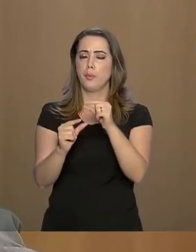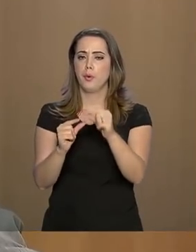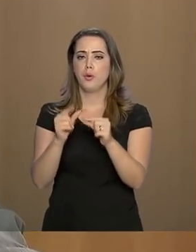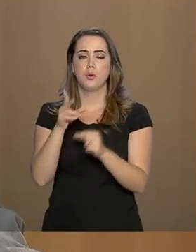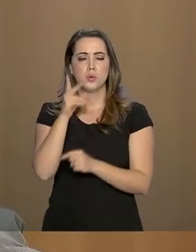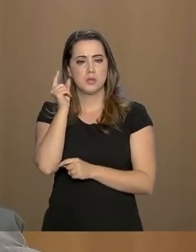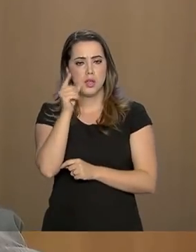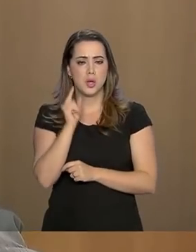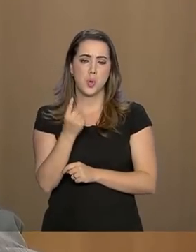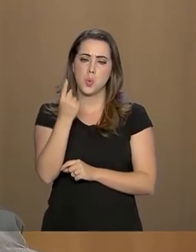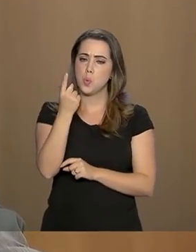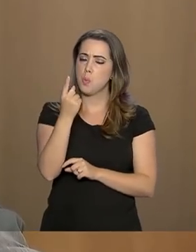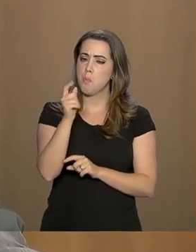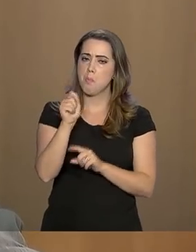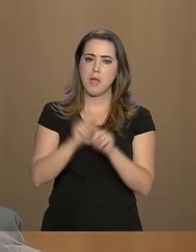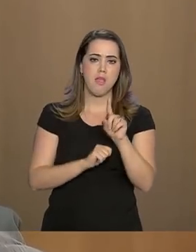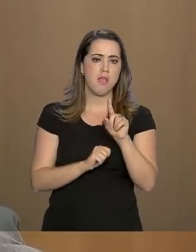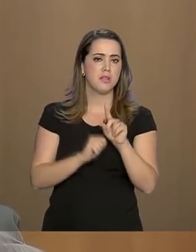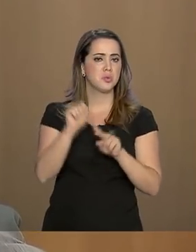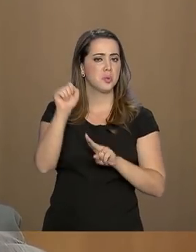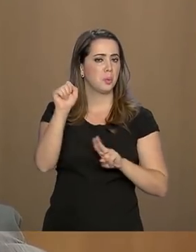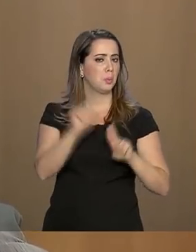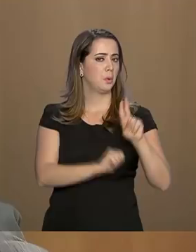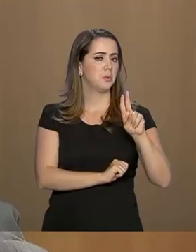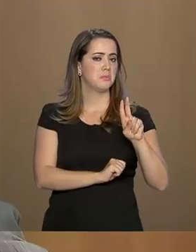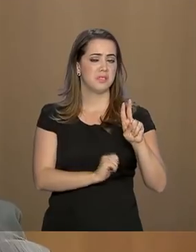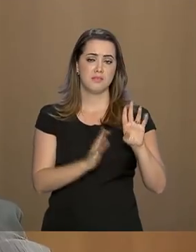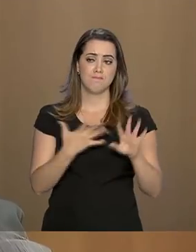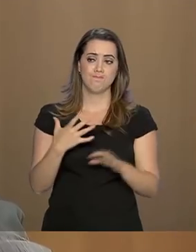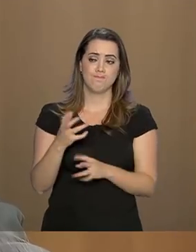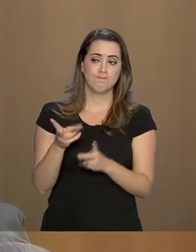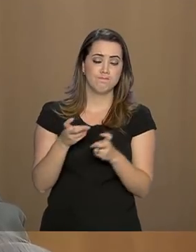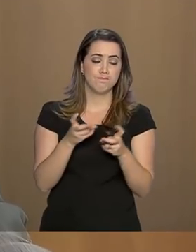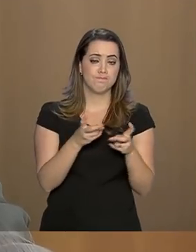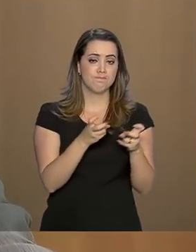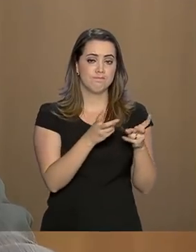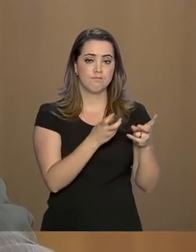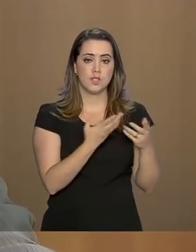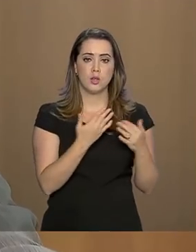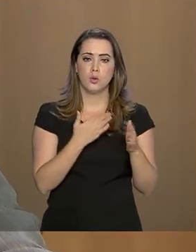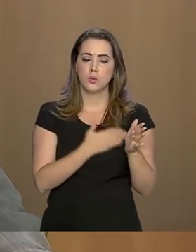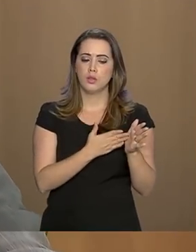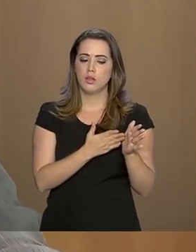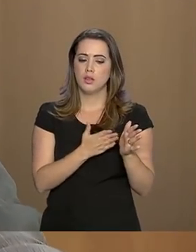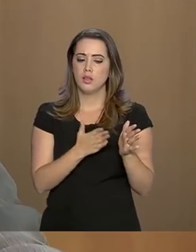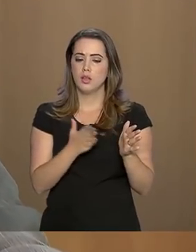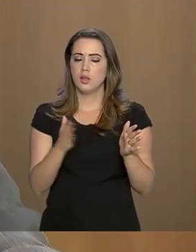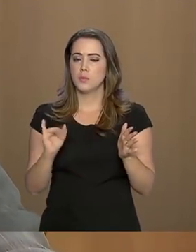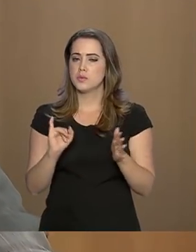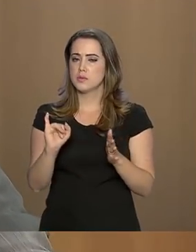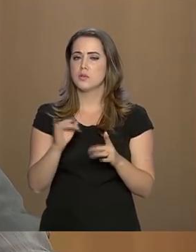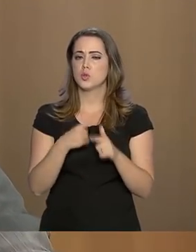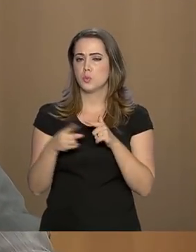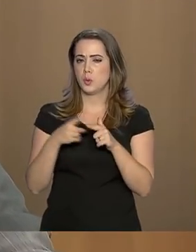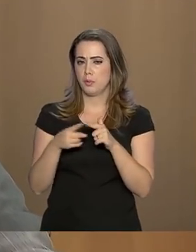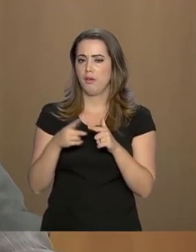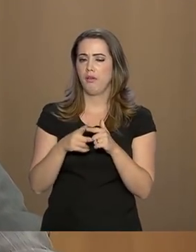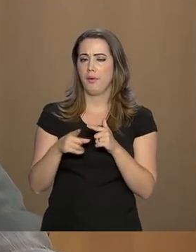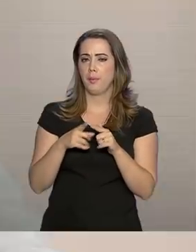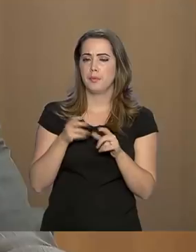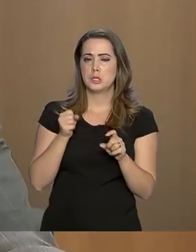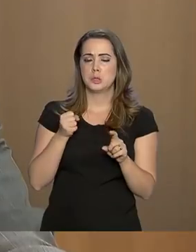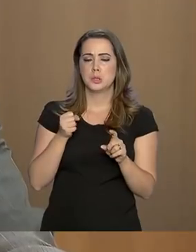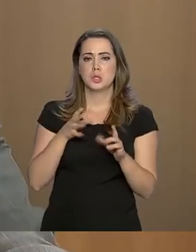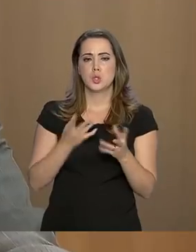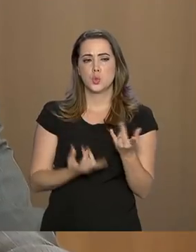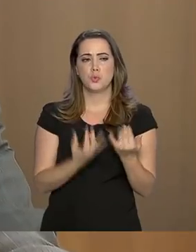torno de um mês, dois meses. Isso aí a gente vai sentindo, à medida que o tempo vai passando, se os ataques podem retornar ou